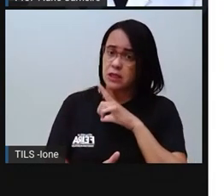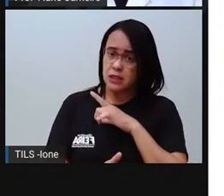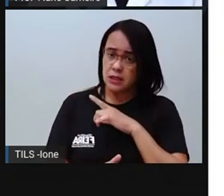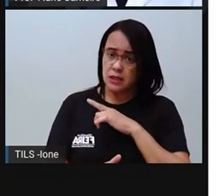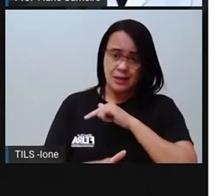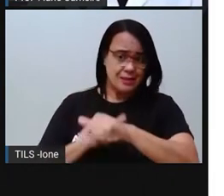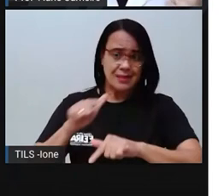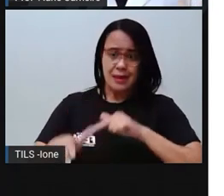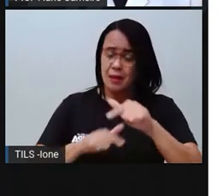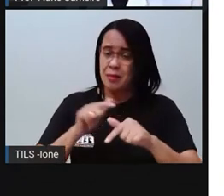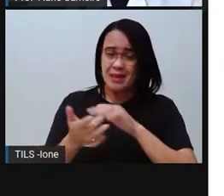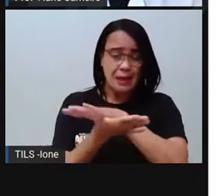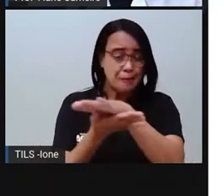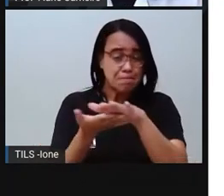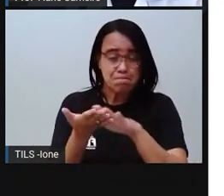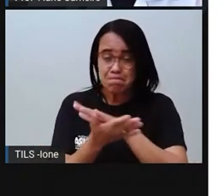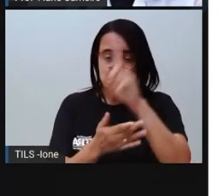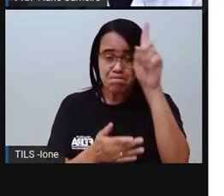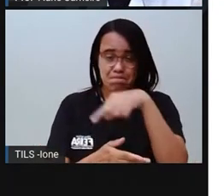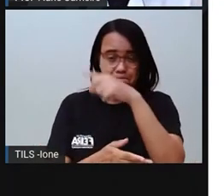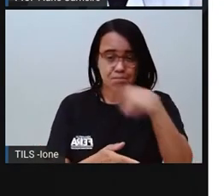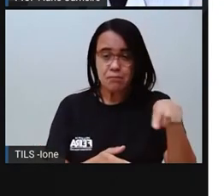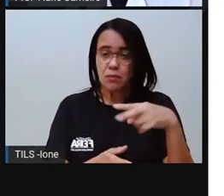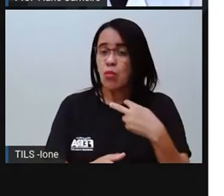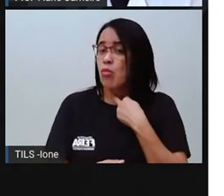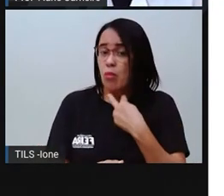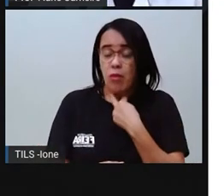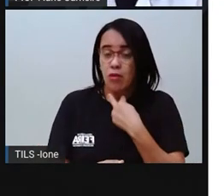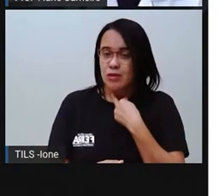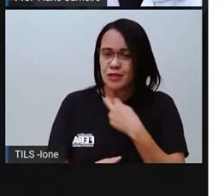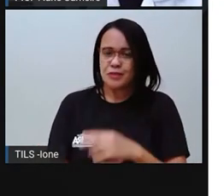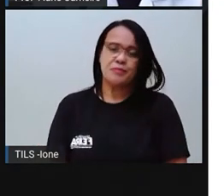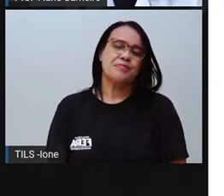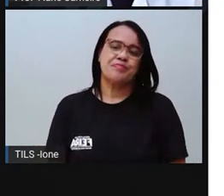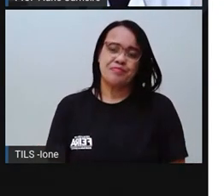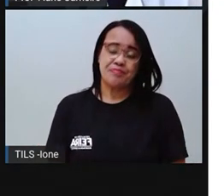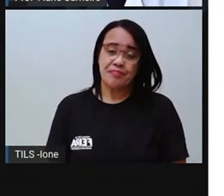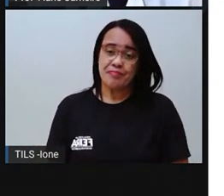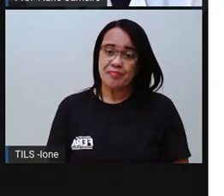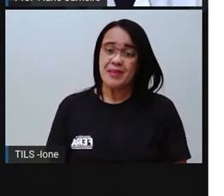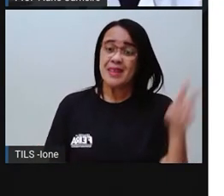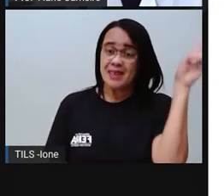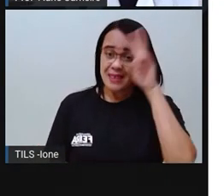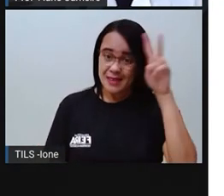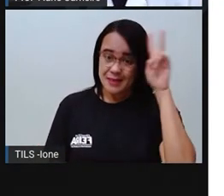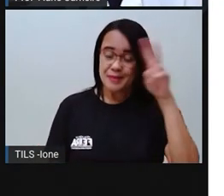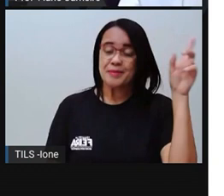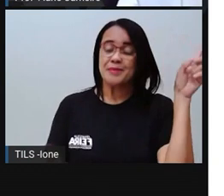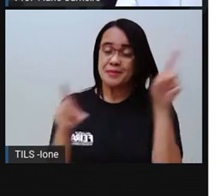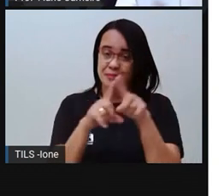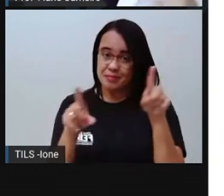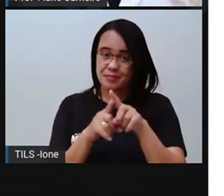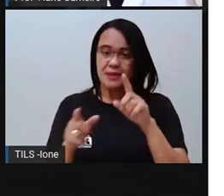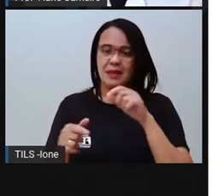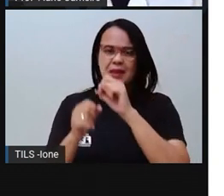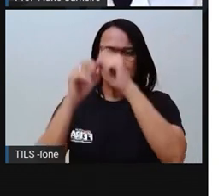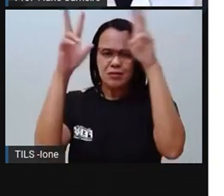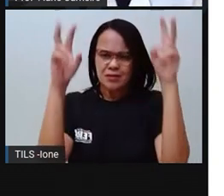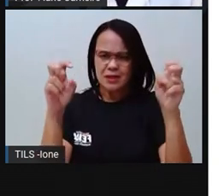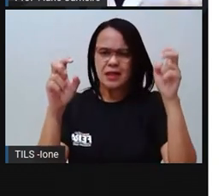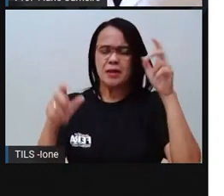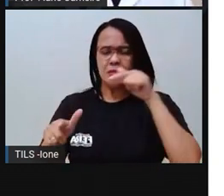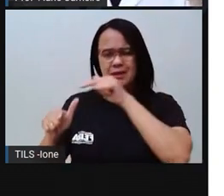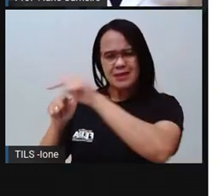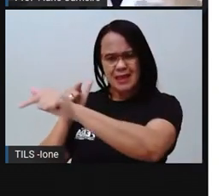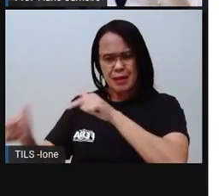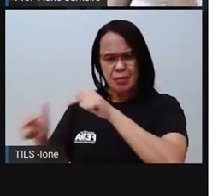E olha só, vocês lembram que a PRO conversou com vocês sobre o que é trabalho. Então, a gente conversou, né? Que o trabalho é quando alguém, né?